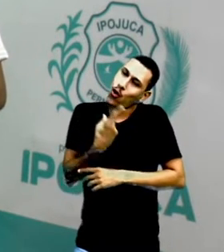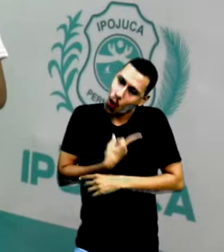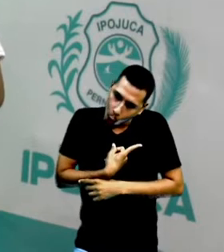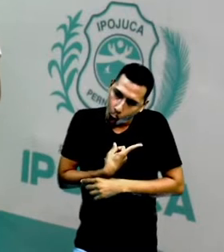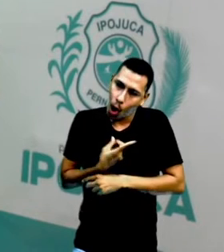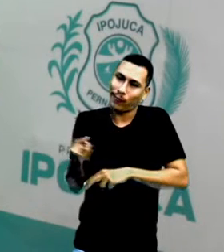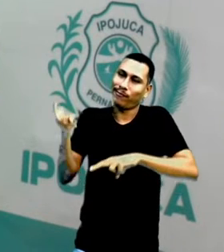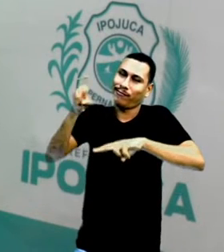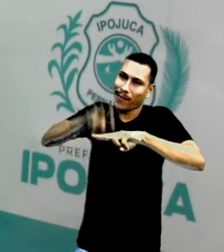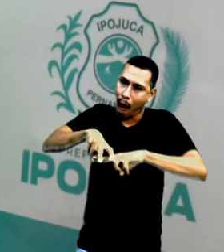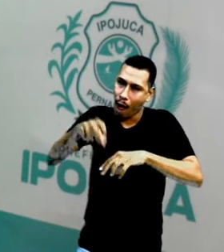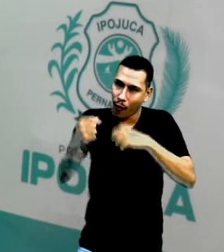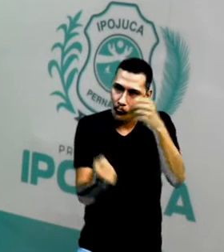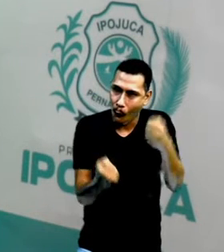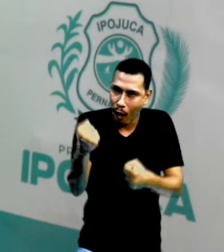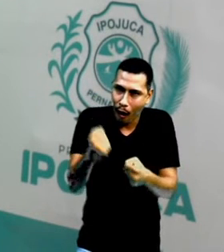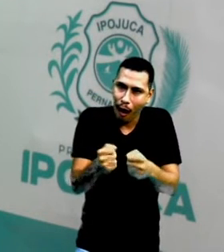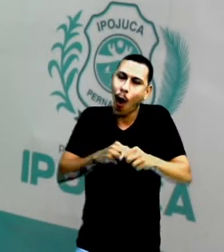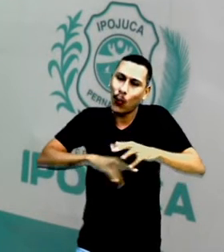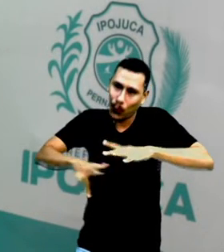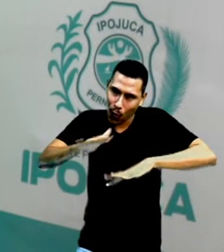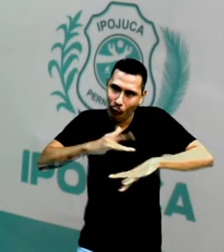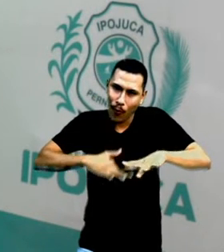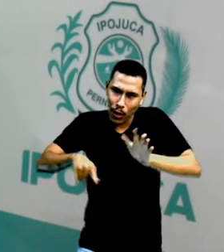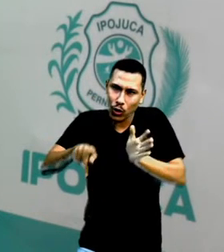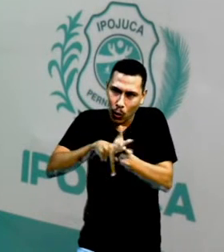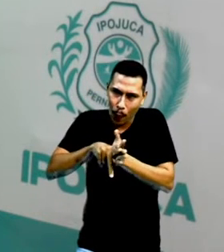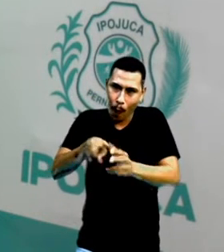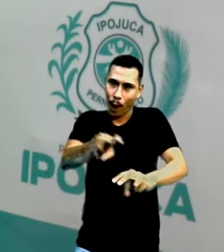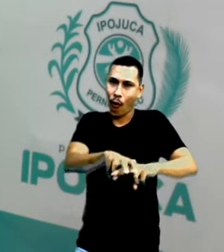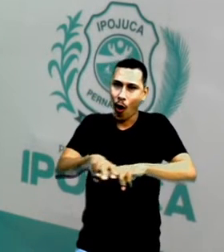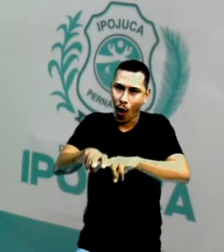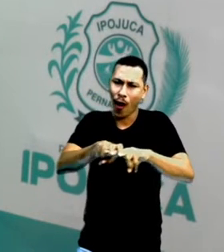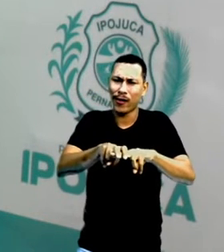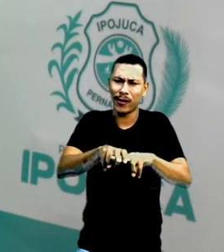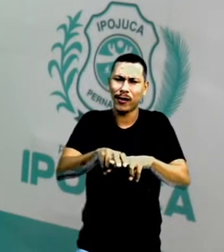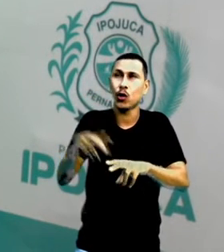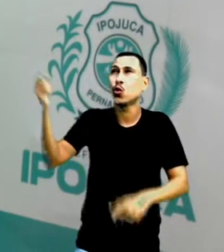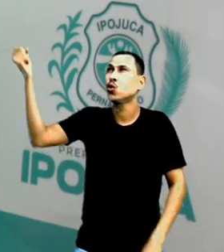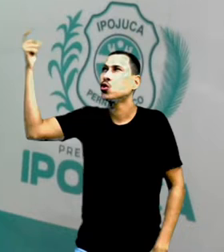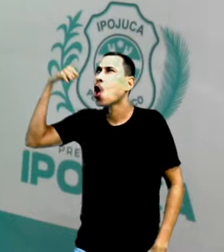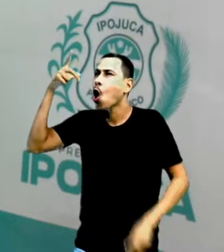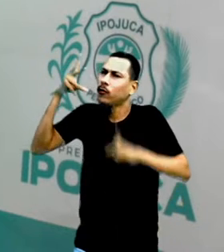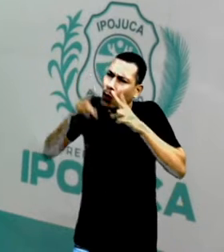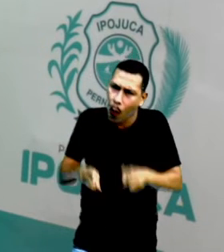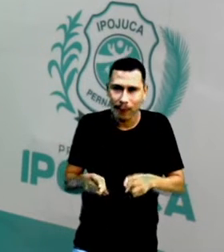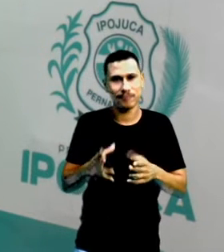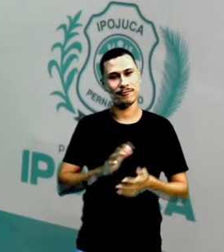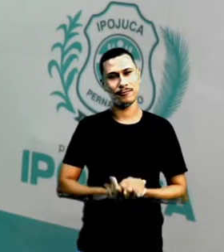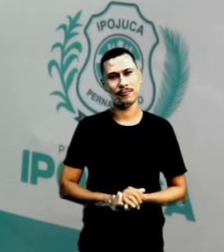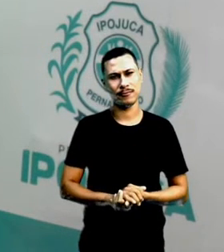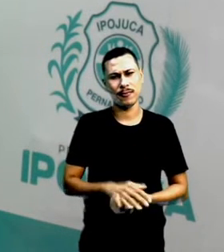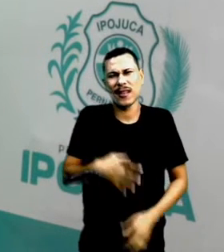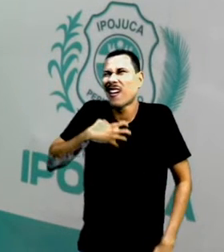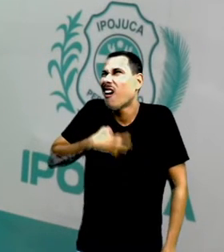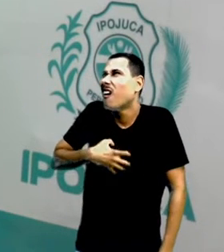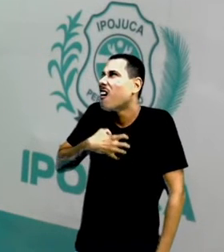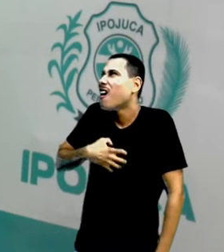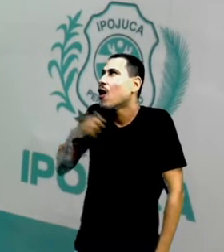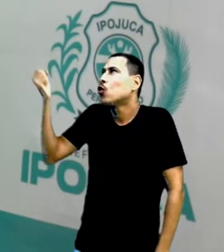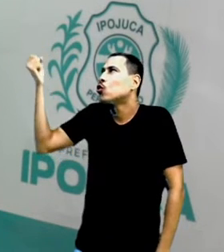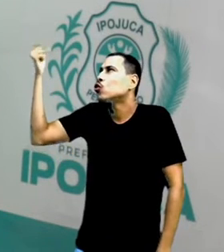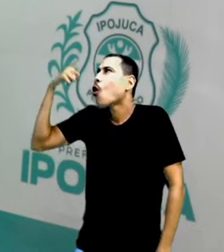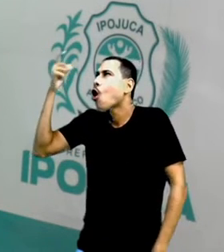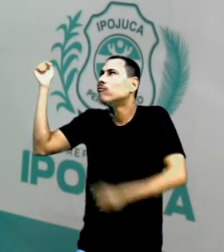movimento somos nós. É o que acontece com o sol. Nós temos essa sensação